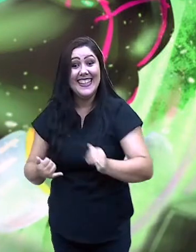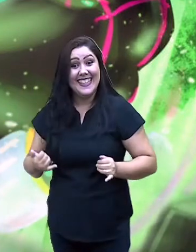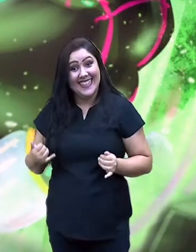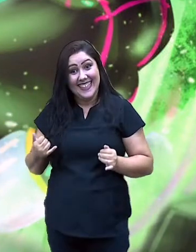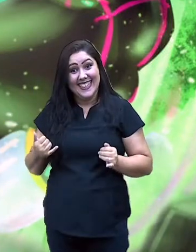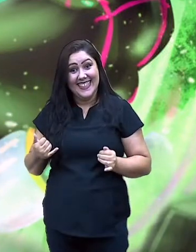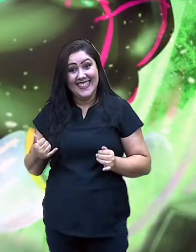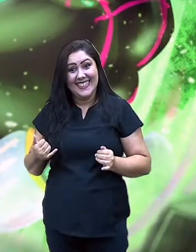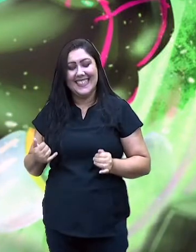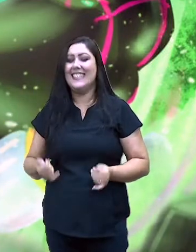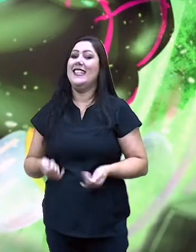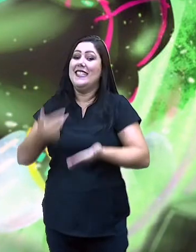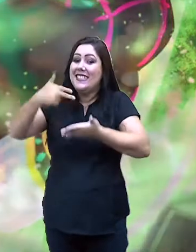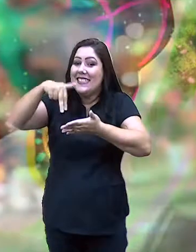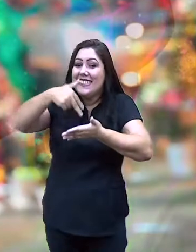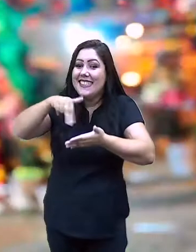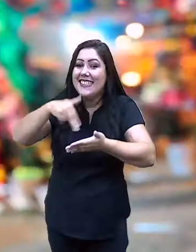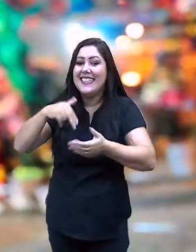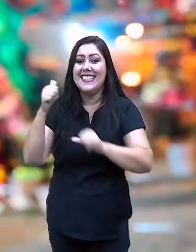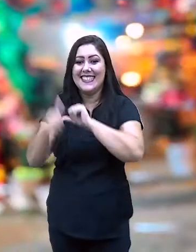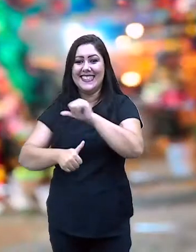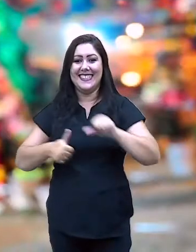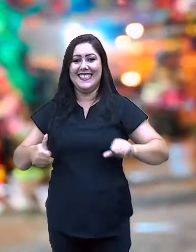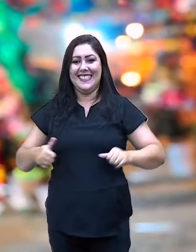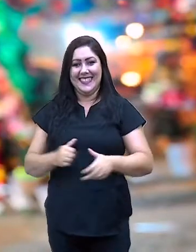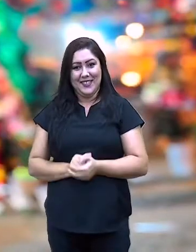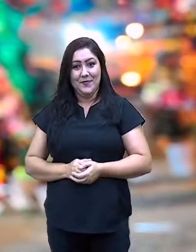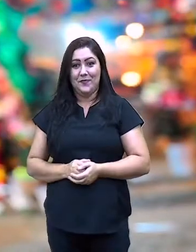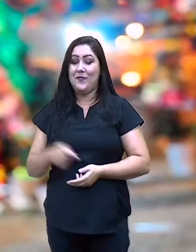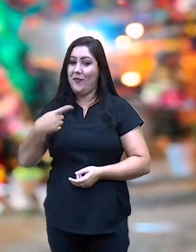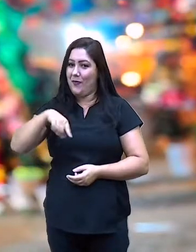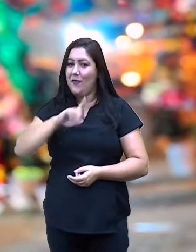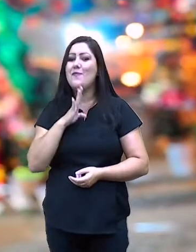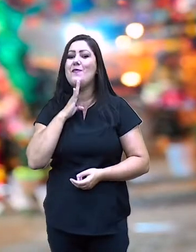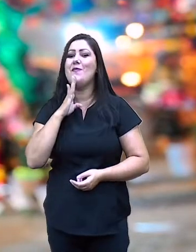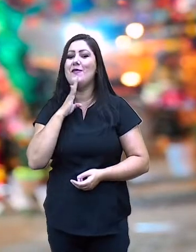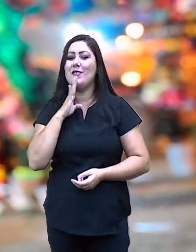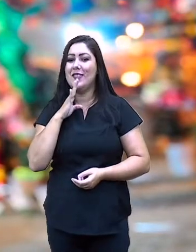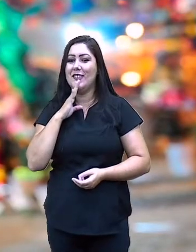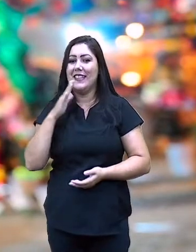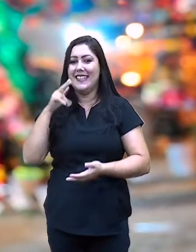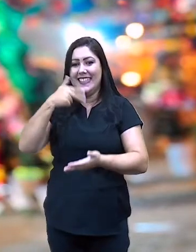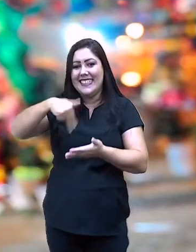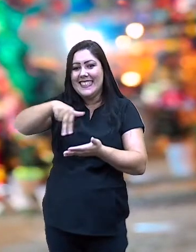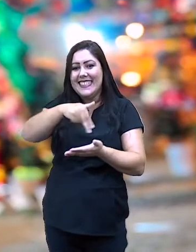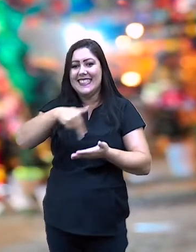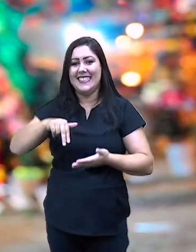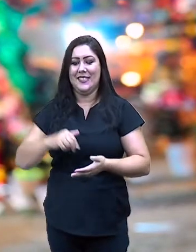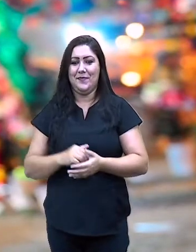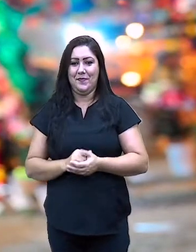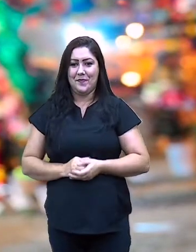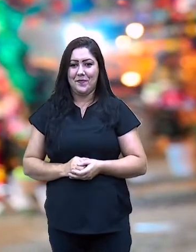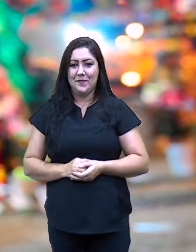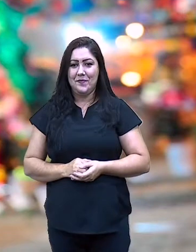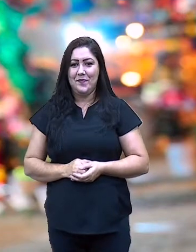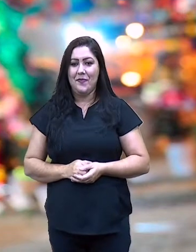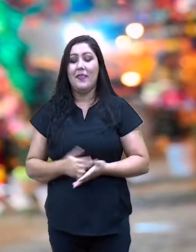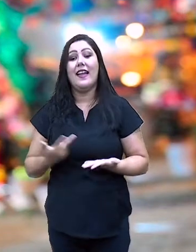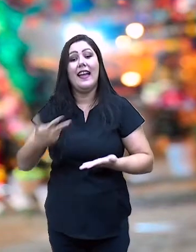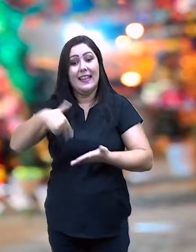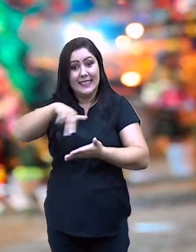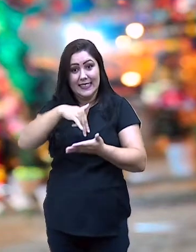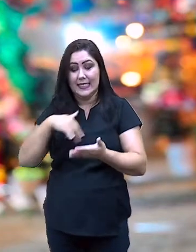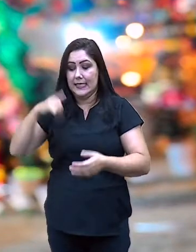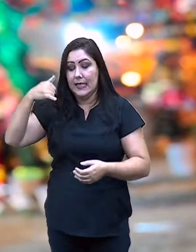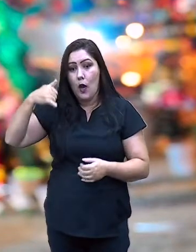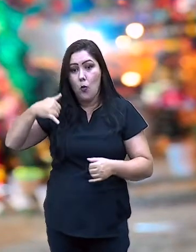uma dança. Vamos conhecer um pouquinho dessa dança. A dança do Bumba Meu Boi, ela é patrimônio